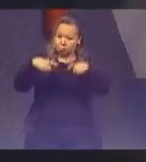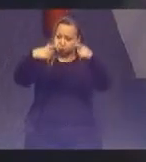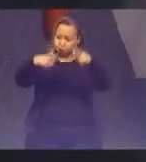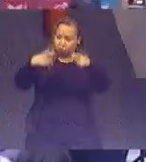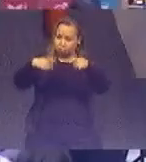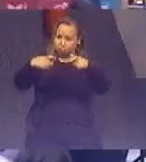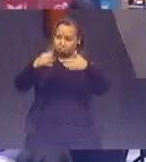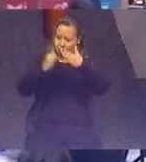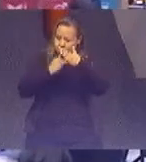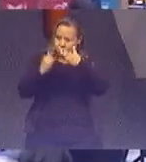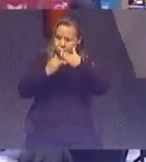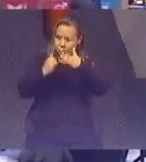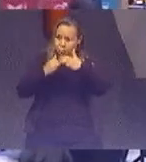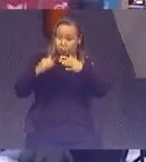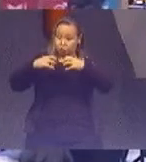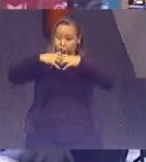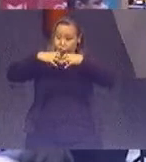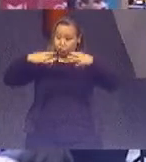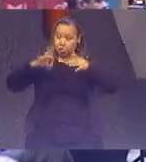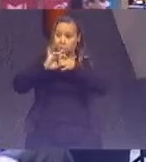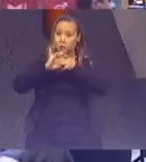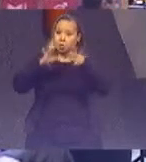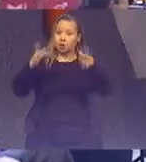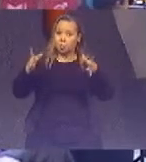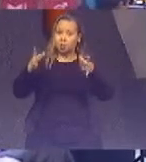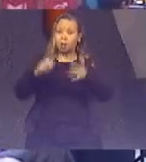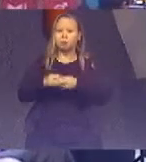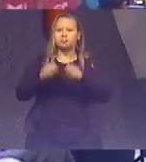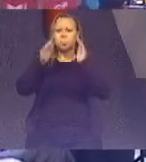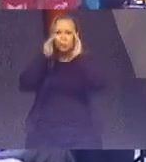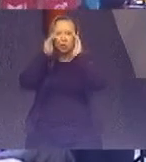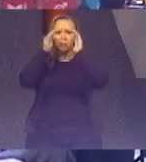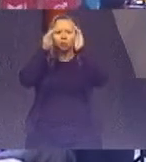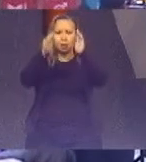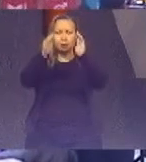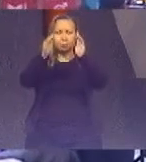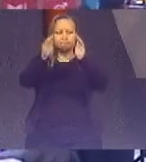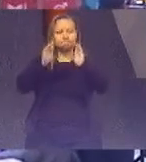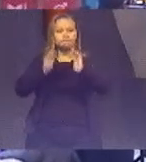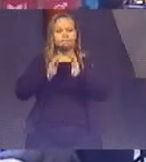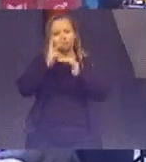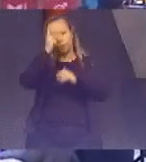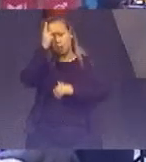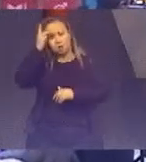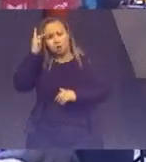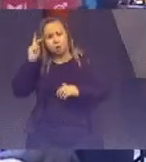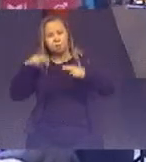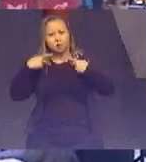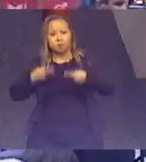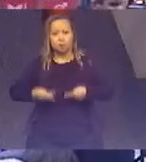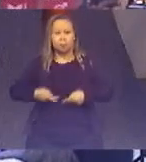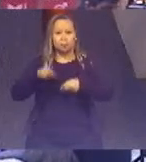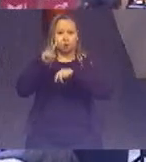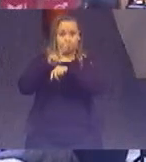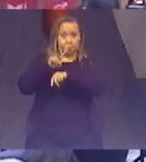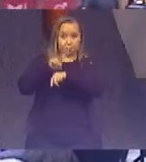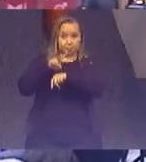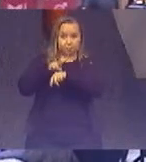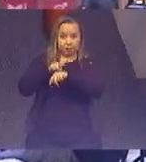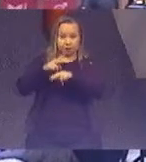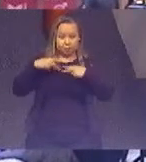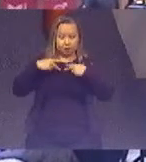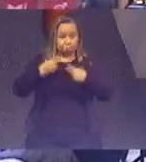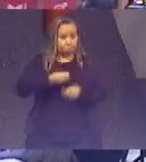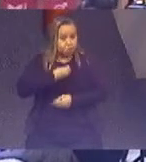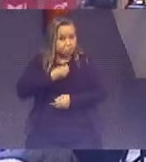institucionalizado o postulado da dignidade da pessoa humana e a preservação da vida para as